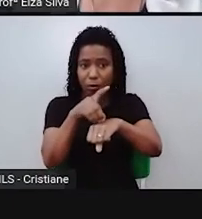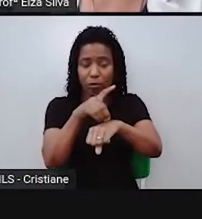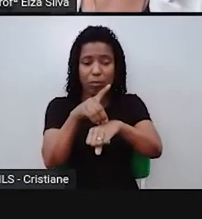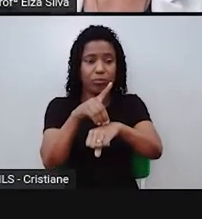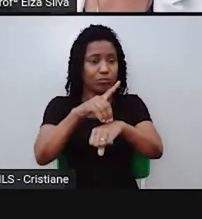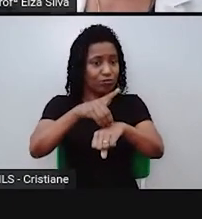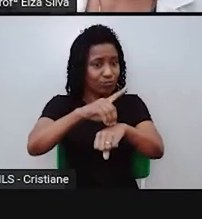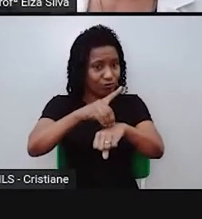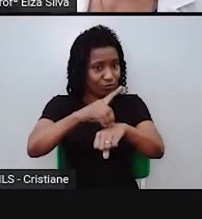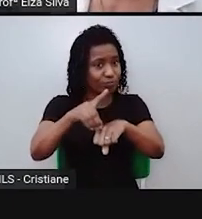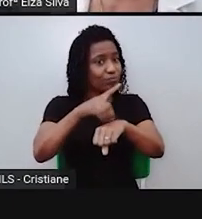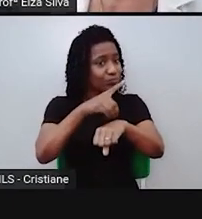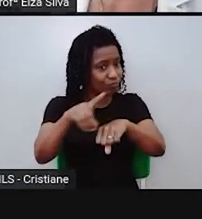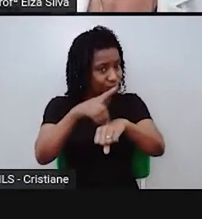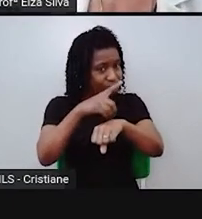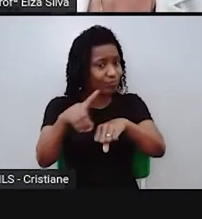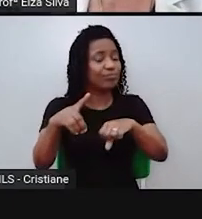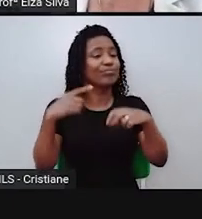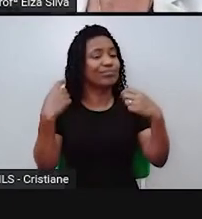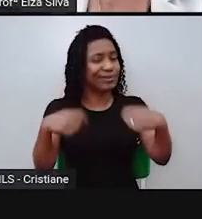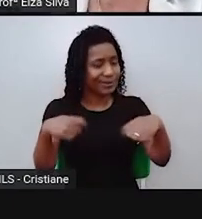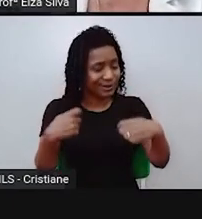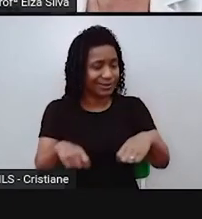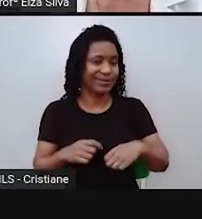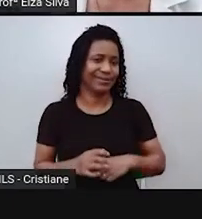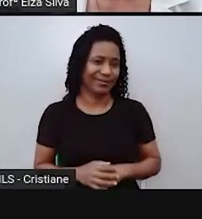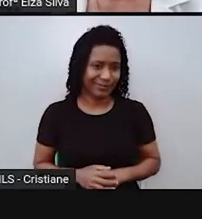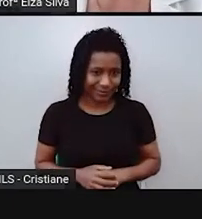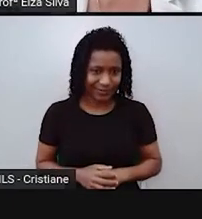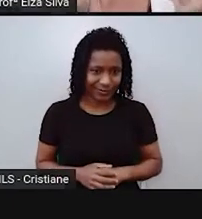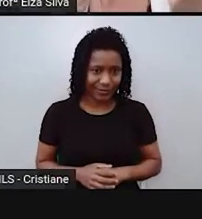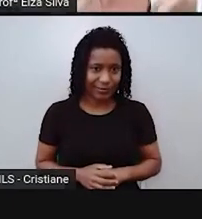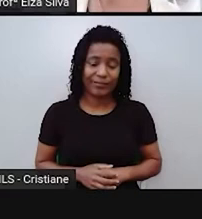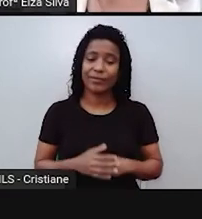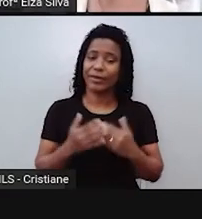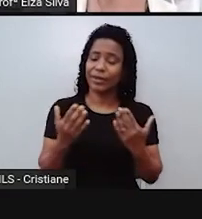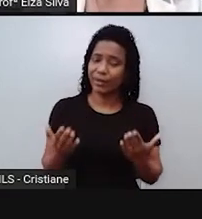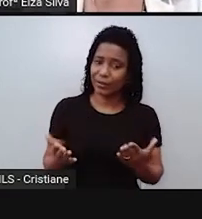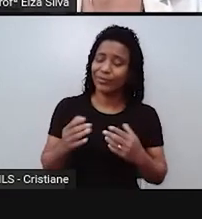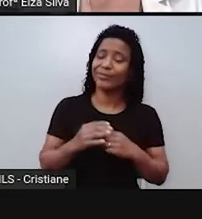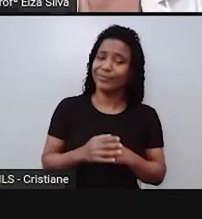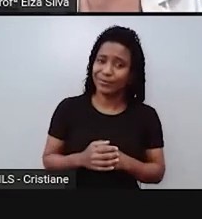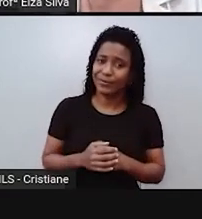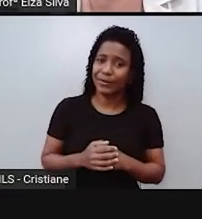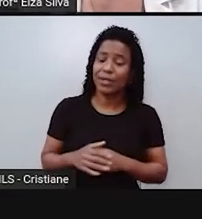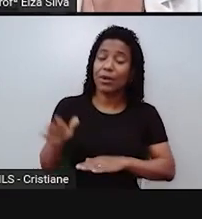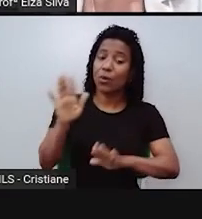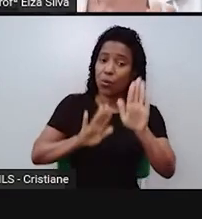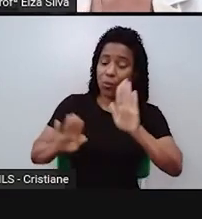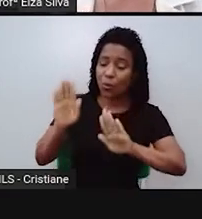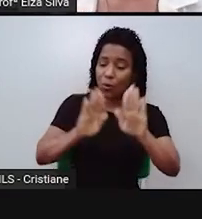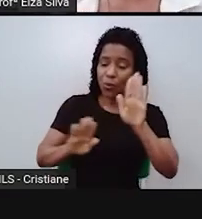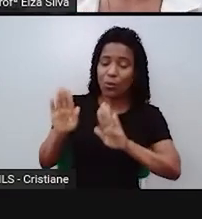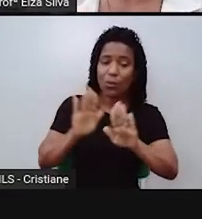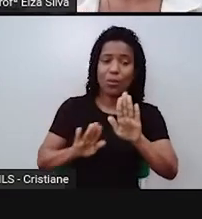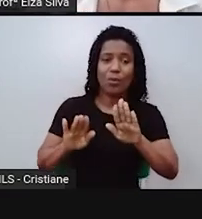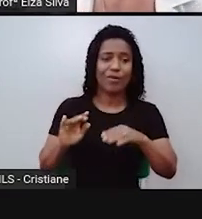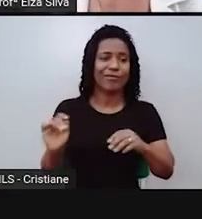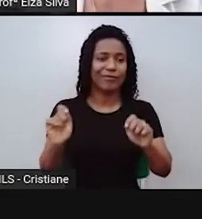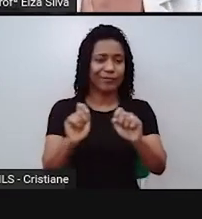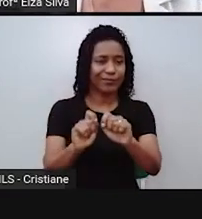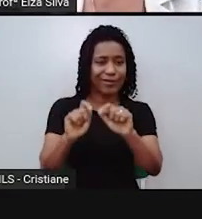As questões éticas, elas envolvem o cuidado que a gente deve ter na produção